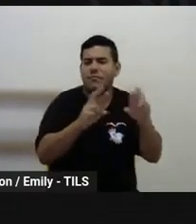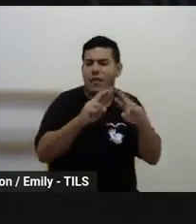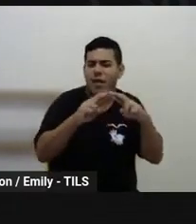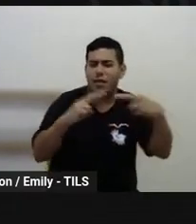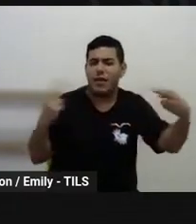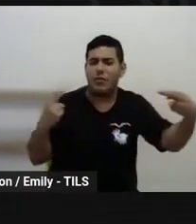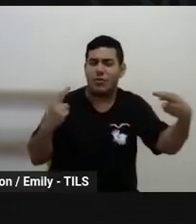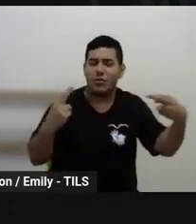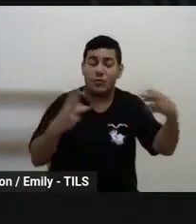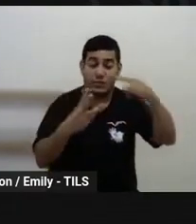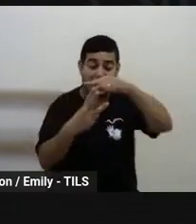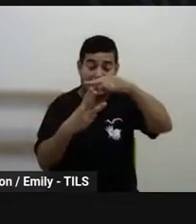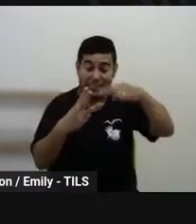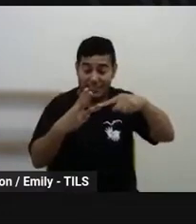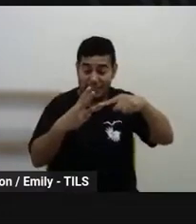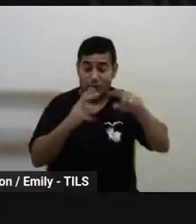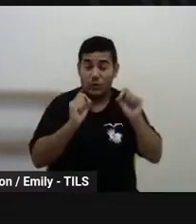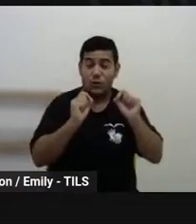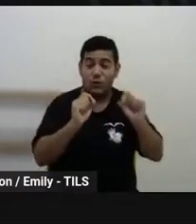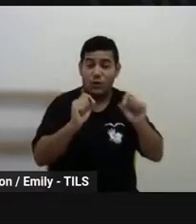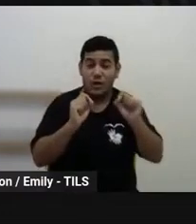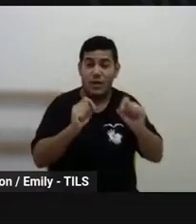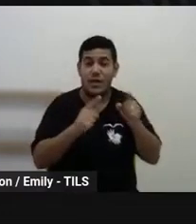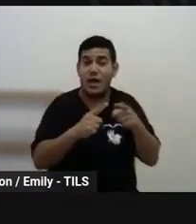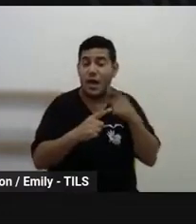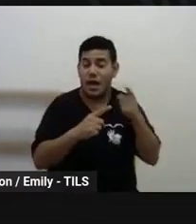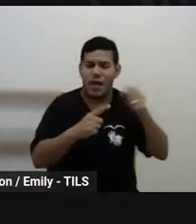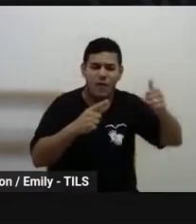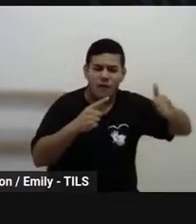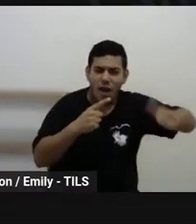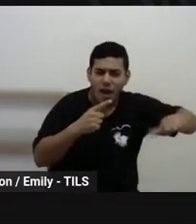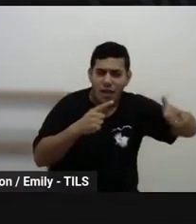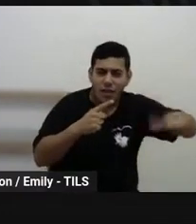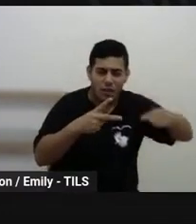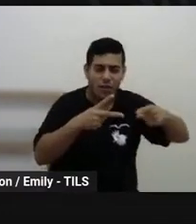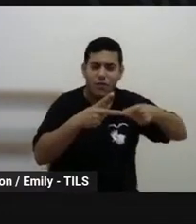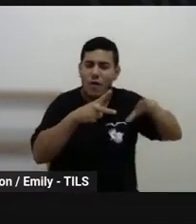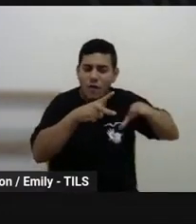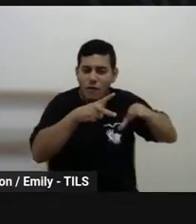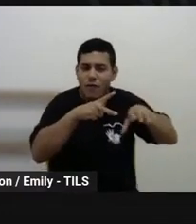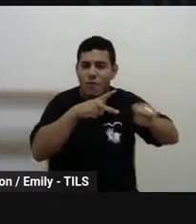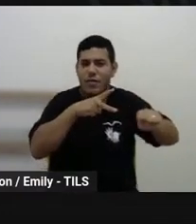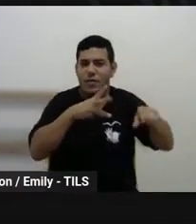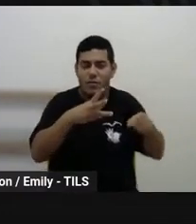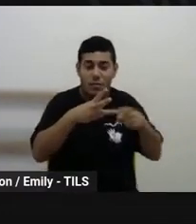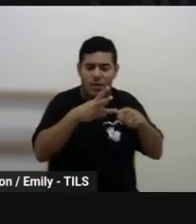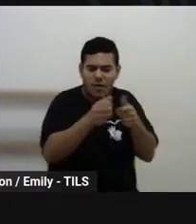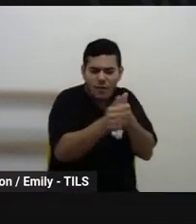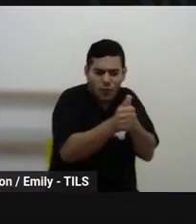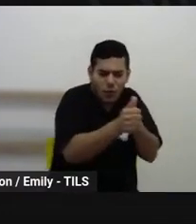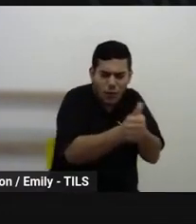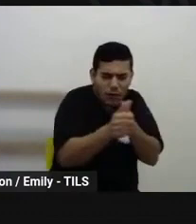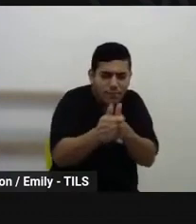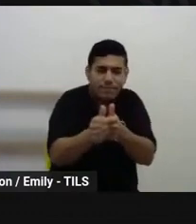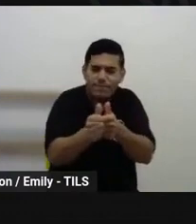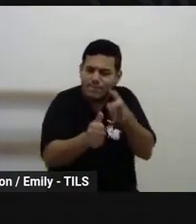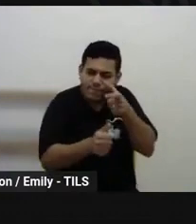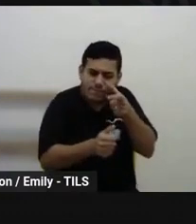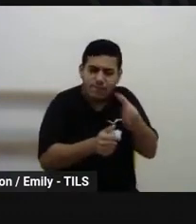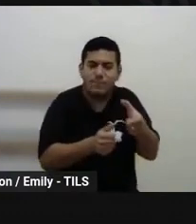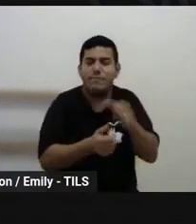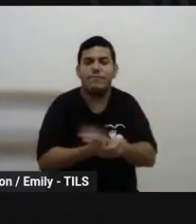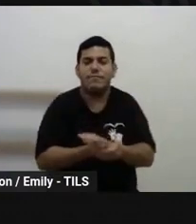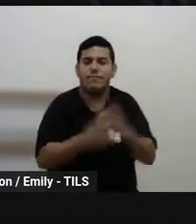três eixos, a avaliação, a formação e o acompanhamento. A escolha da temática não é